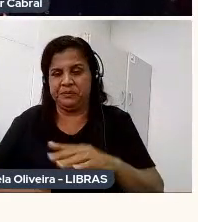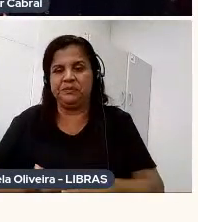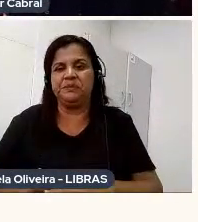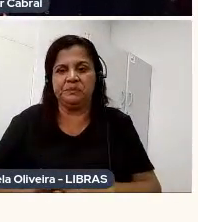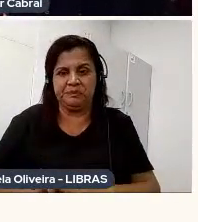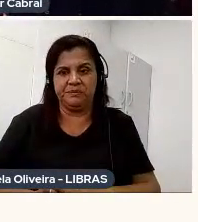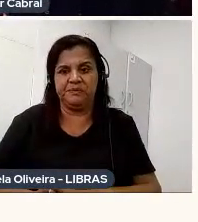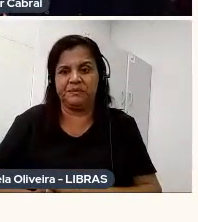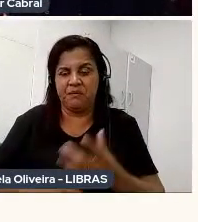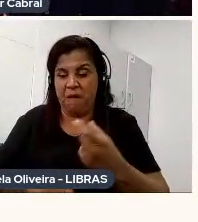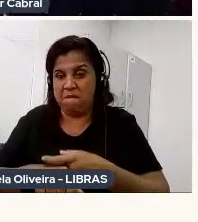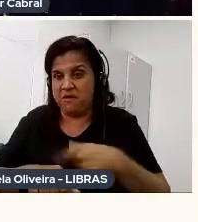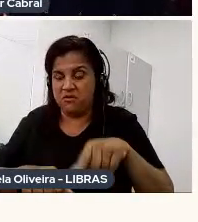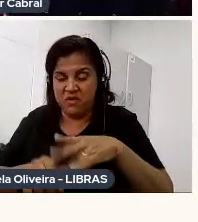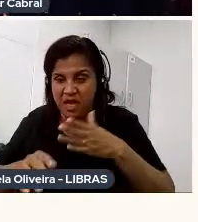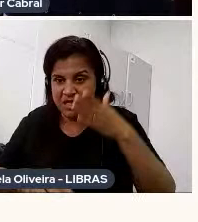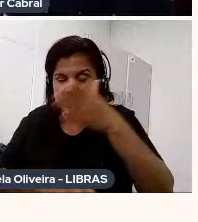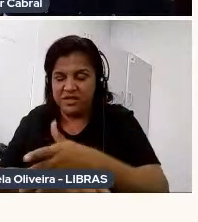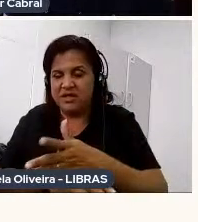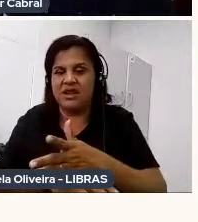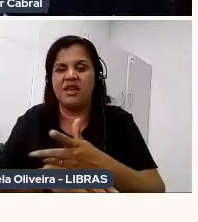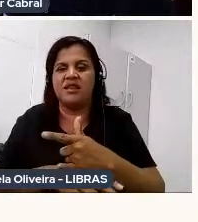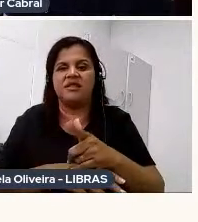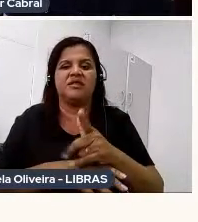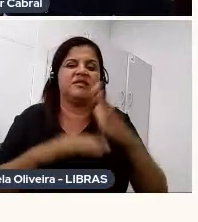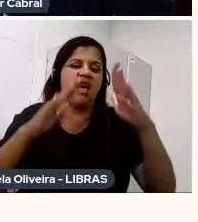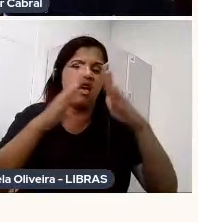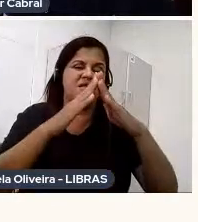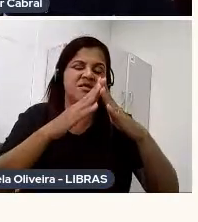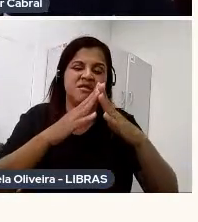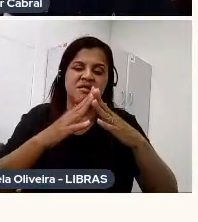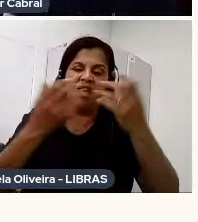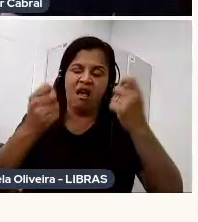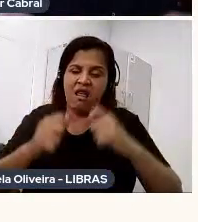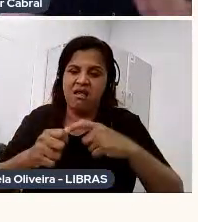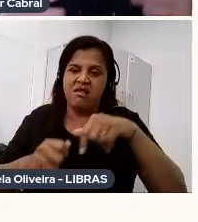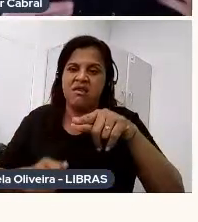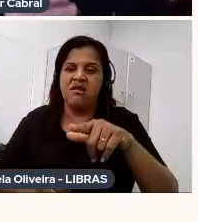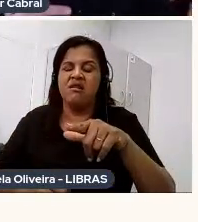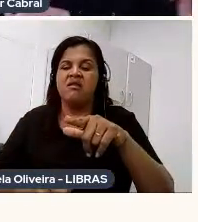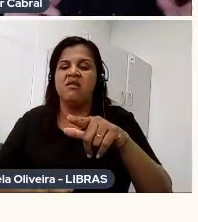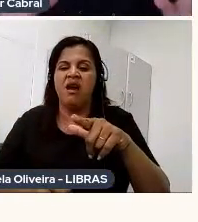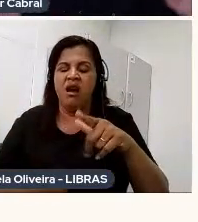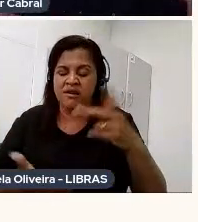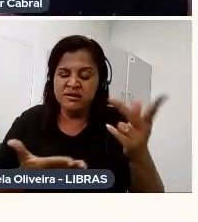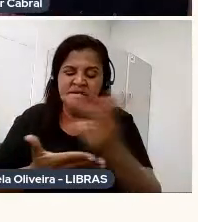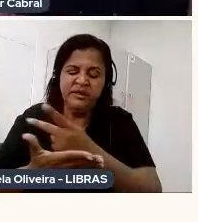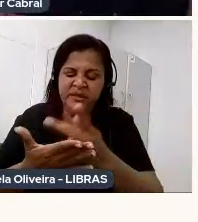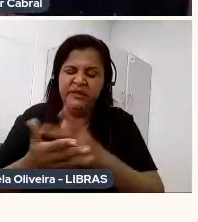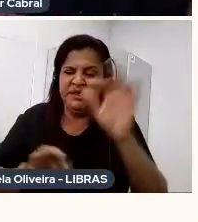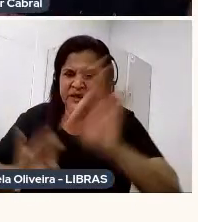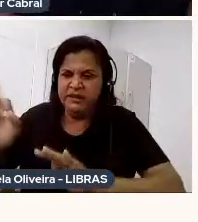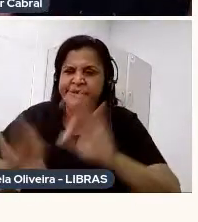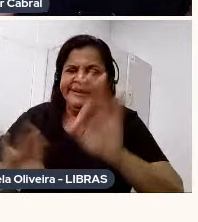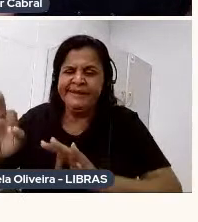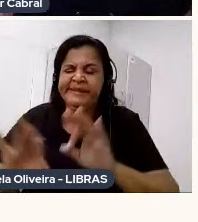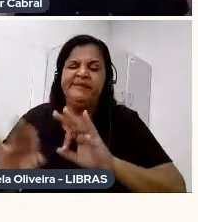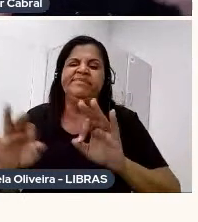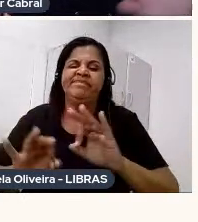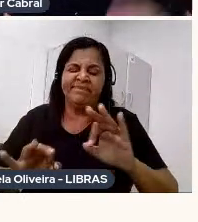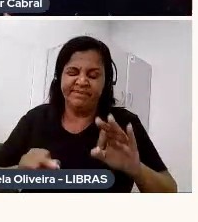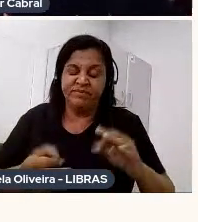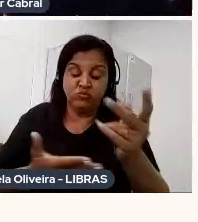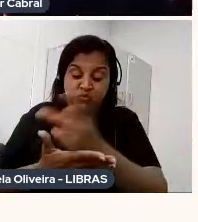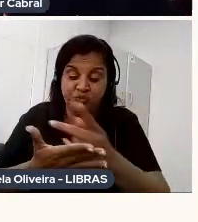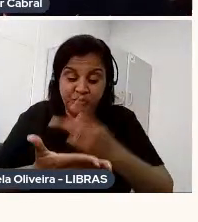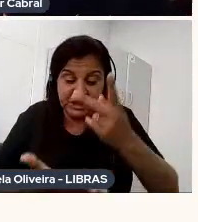essa entrada da galeria, e a gente animou, a gente fez todo um planejamento e fez animações acontecendo